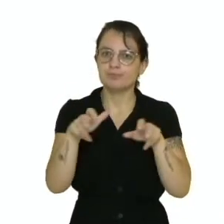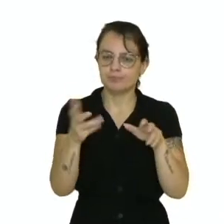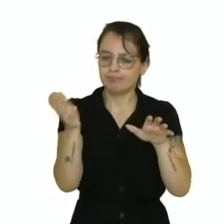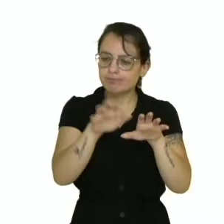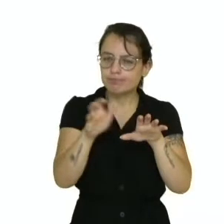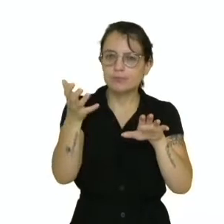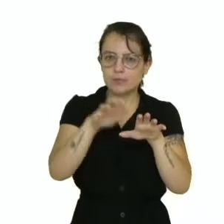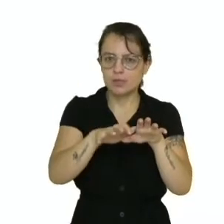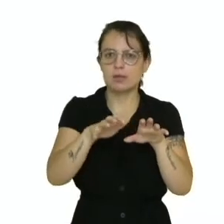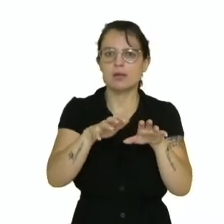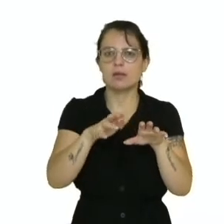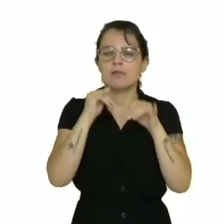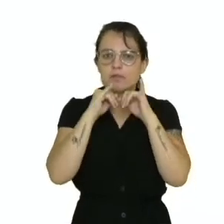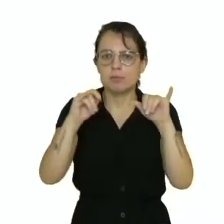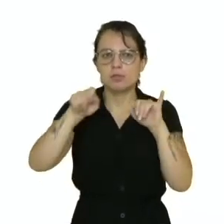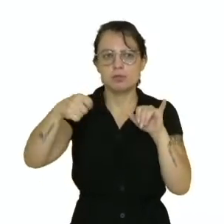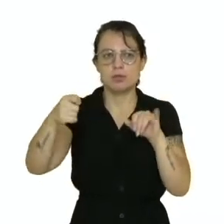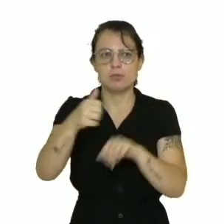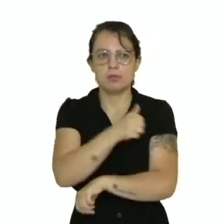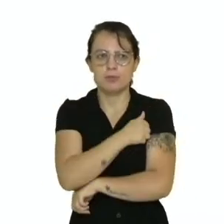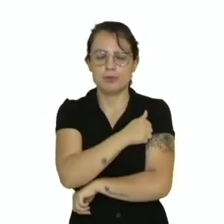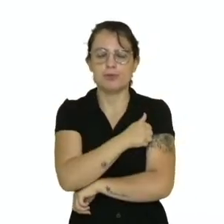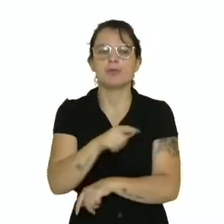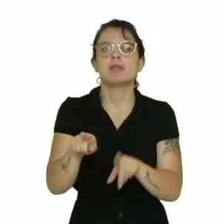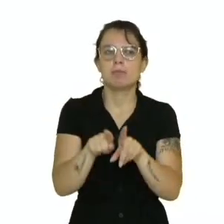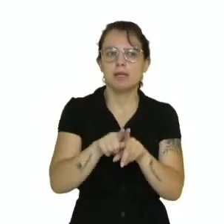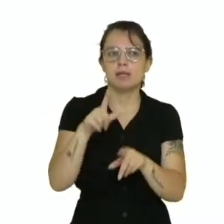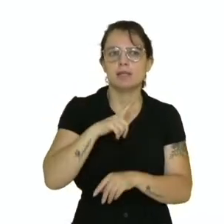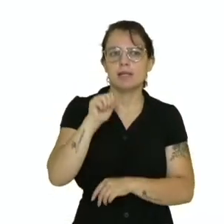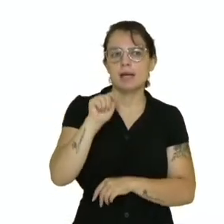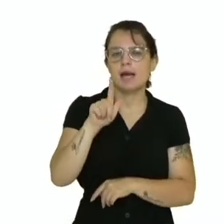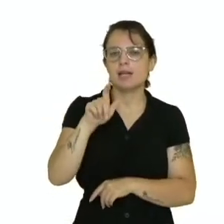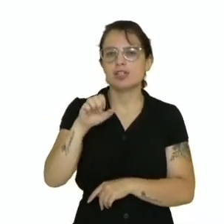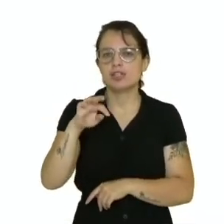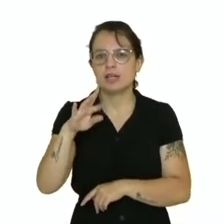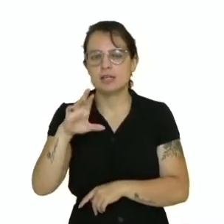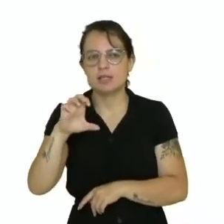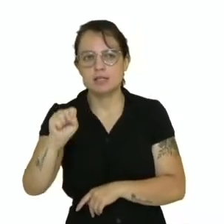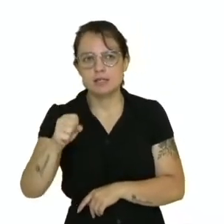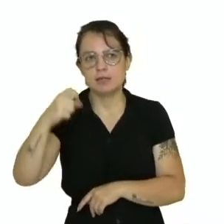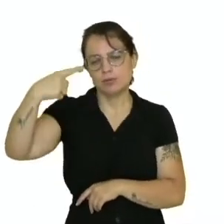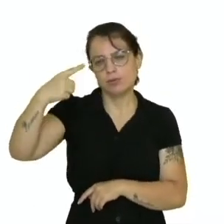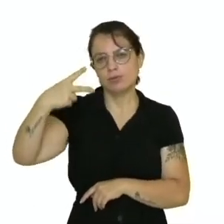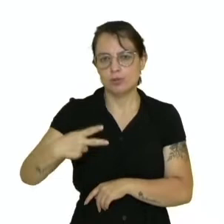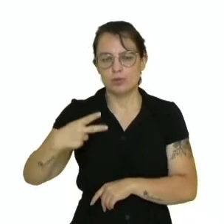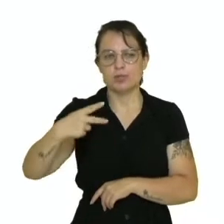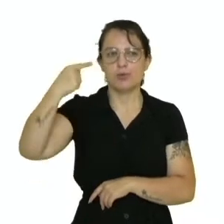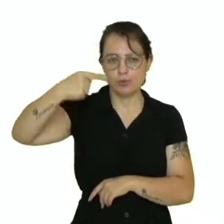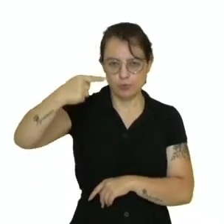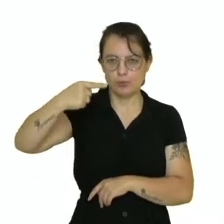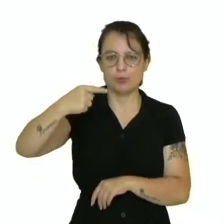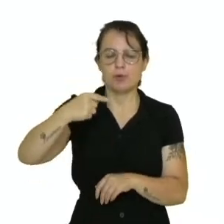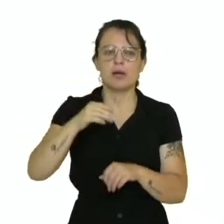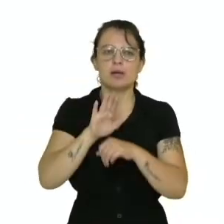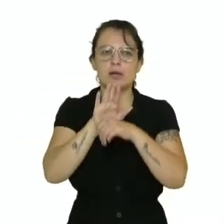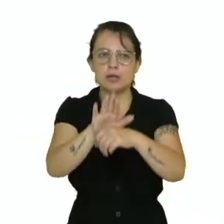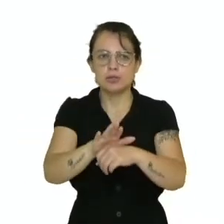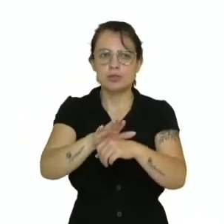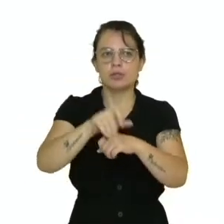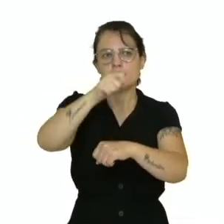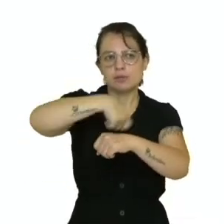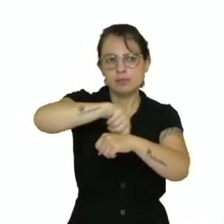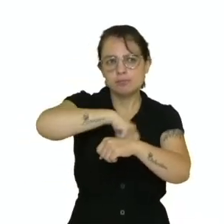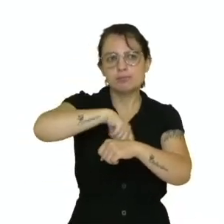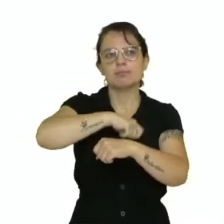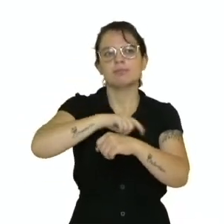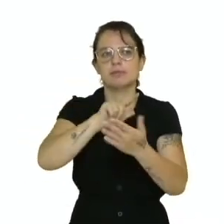agentes educacionais 1 são os funcionários que atuam na conservação, manutenção, na alimentação, no ambiente escolar. Já os